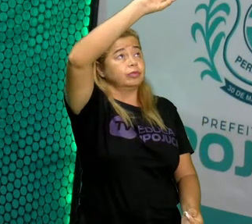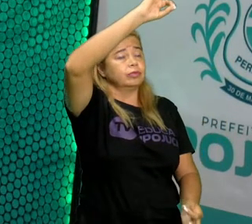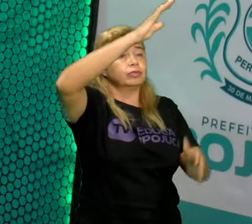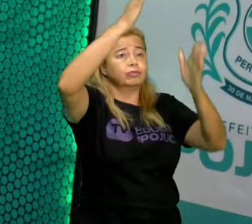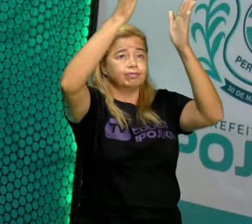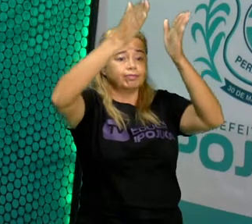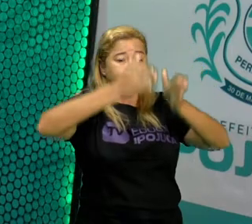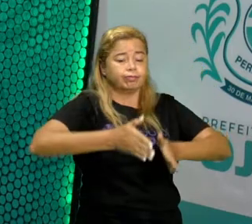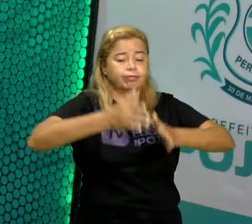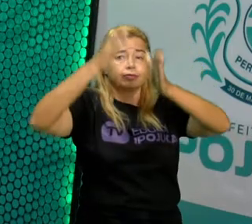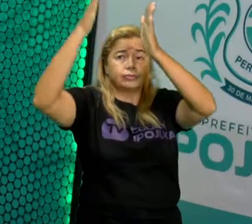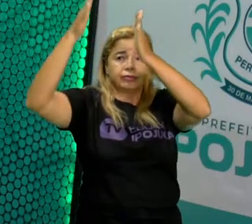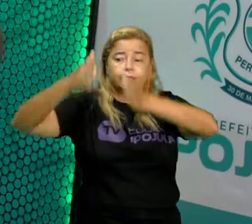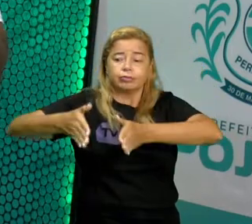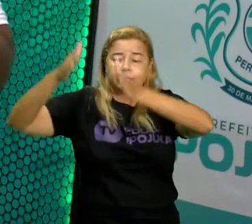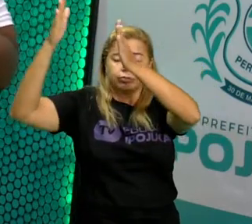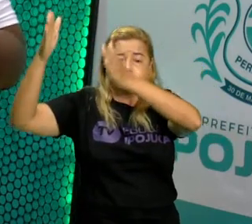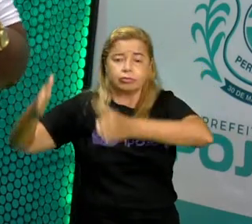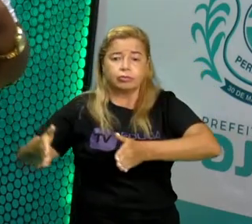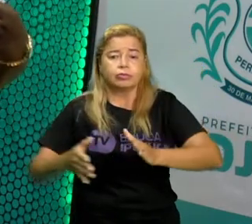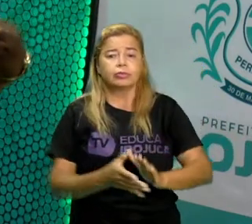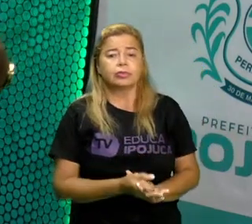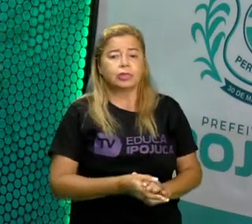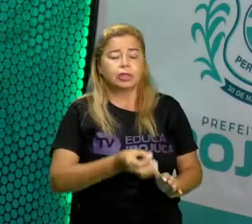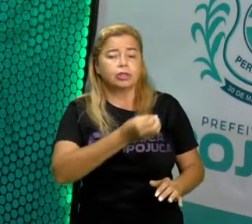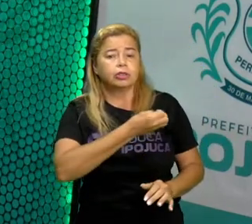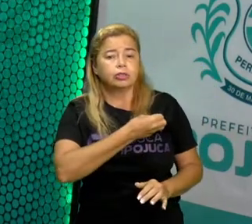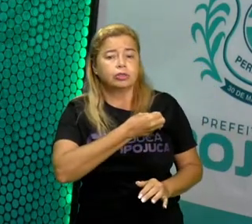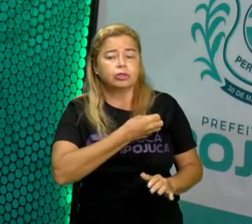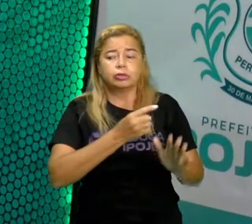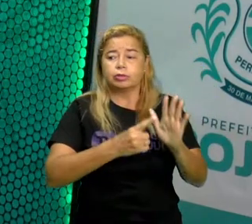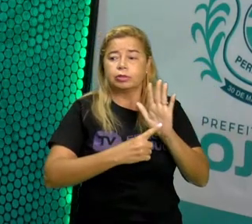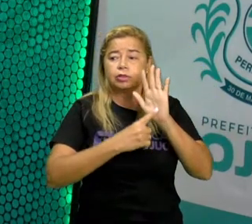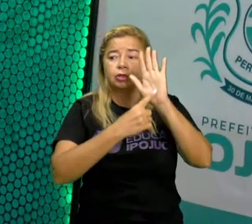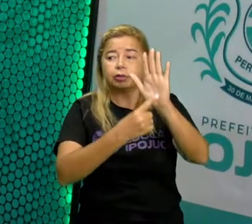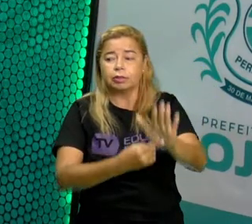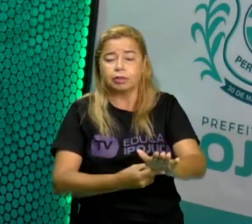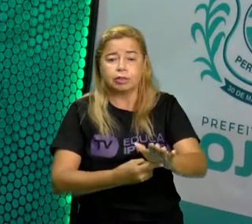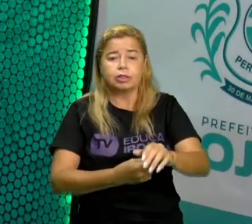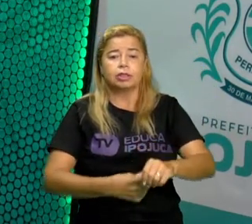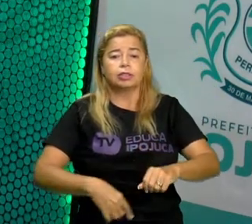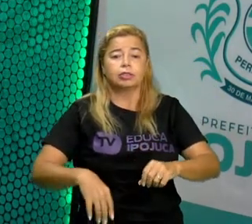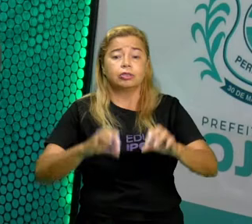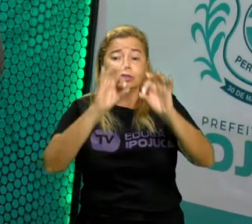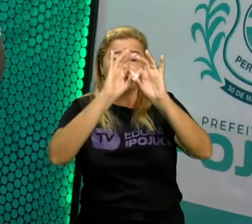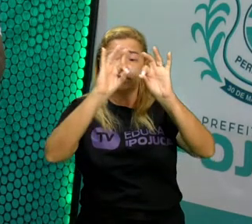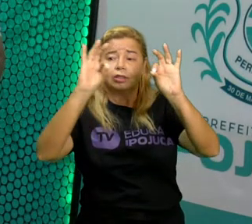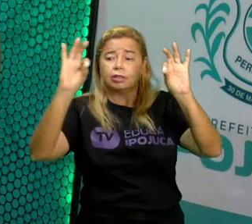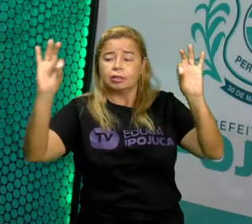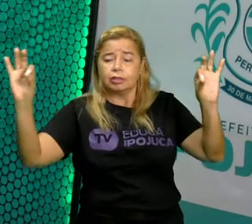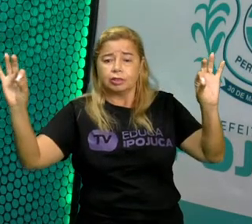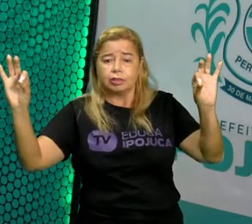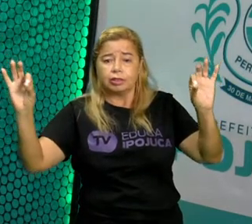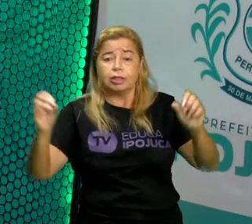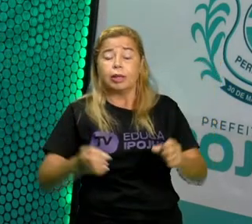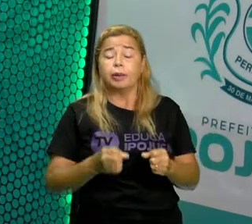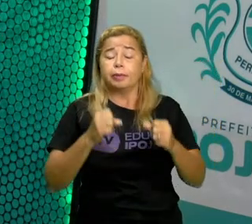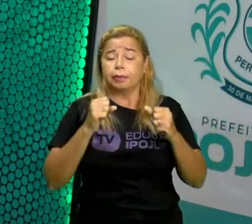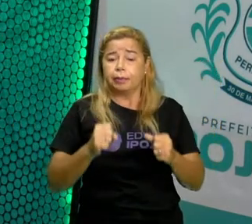coluna. Os números expostos nessa linha reta pode estar em ordem